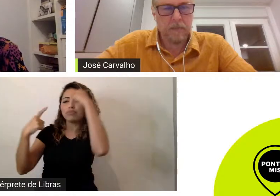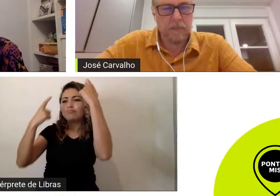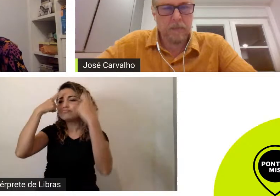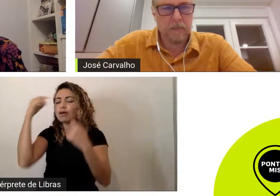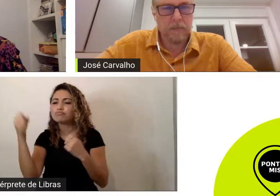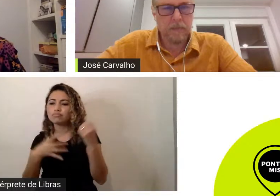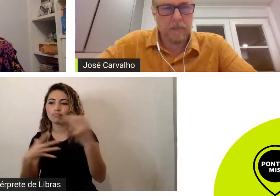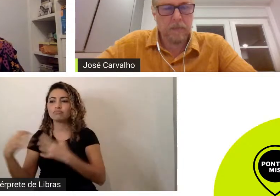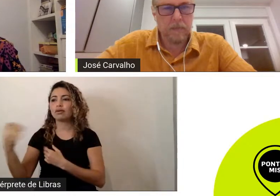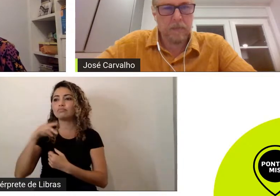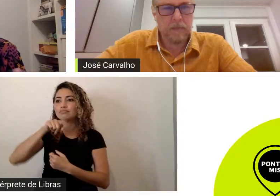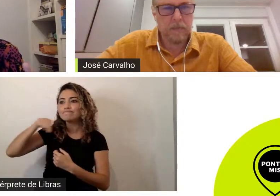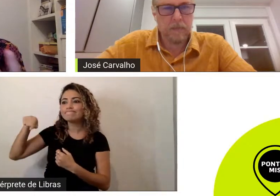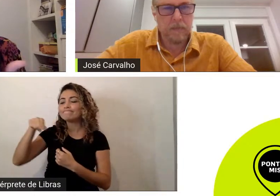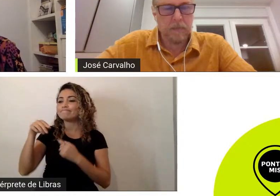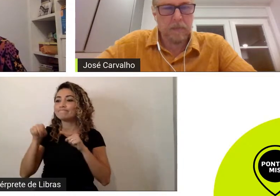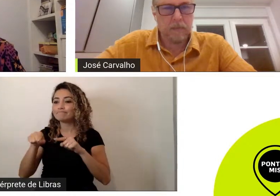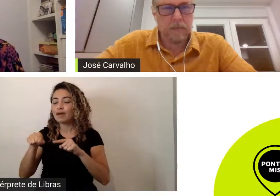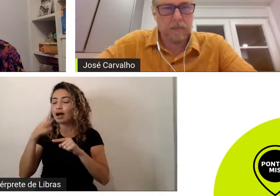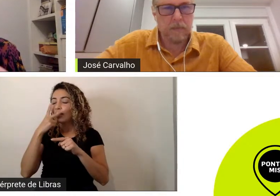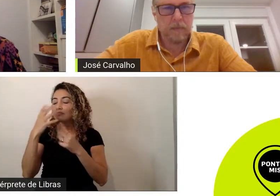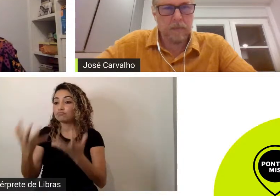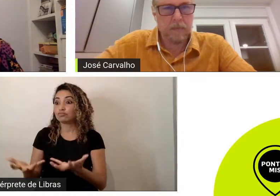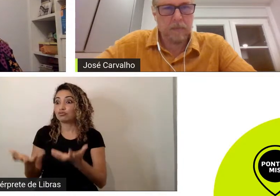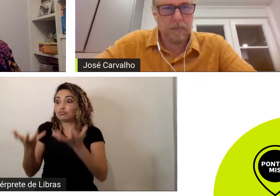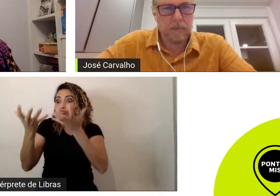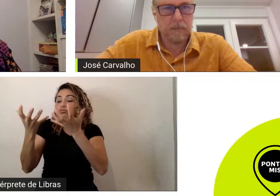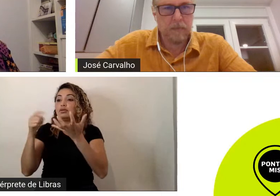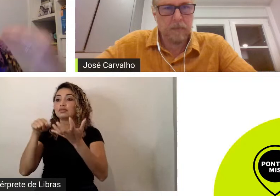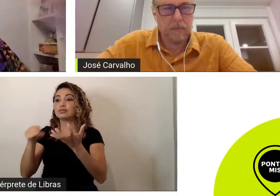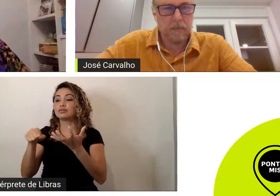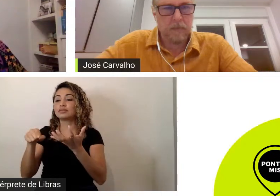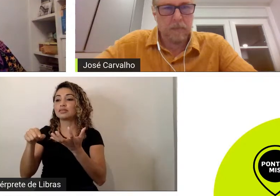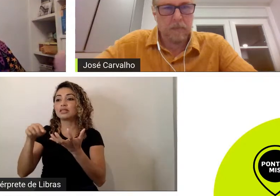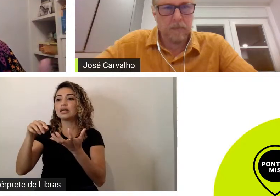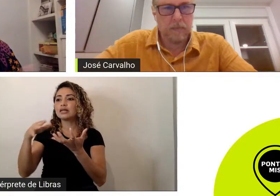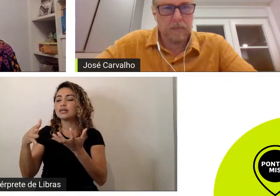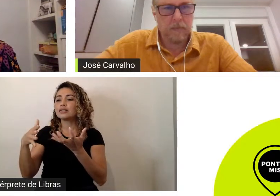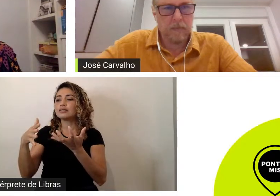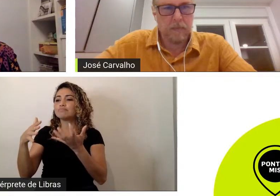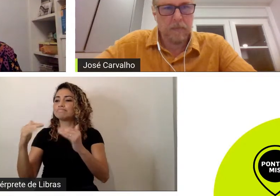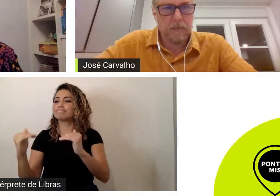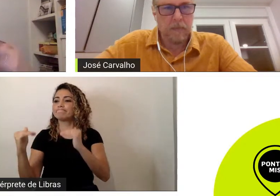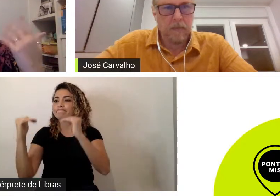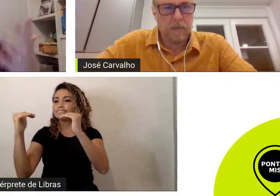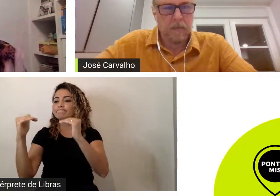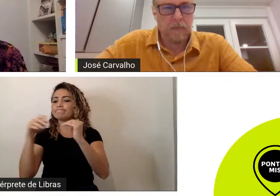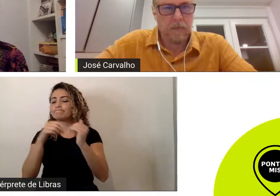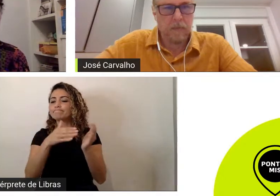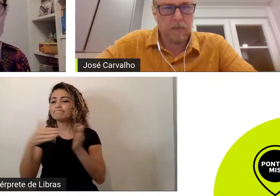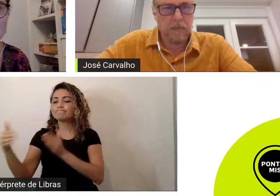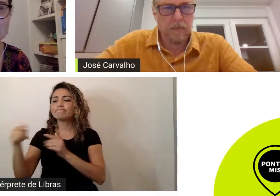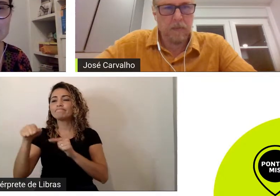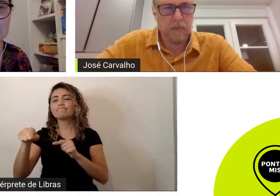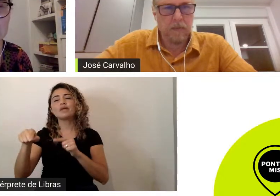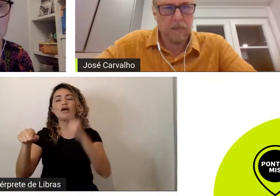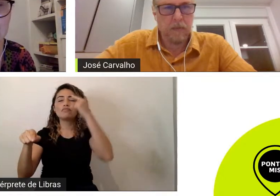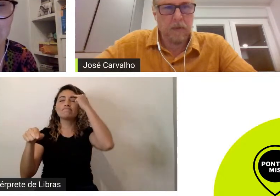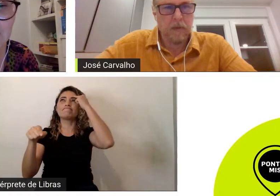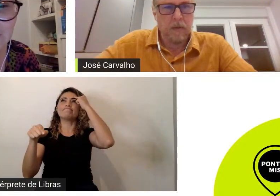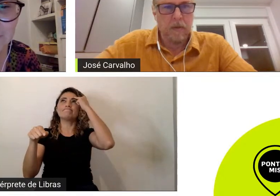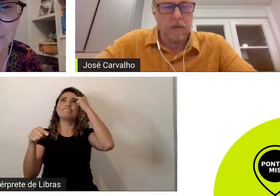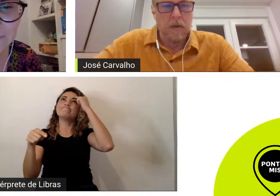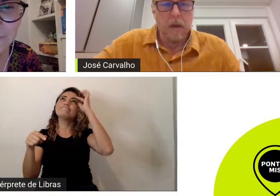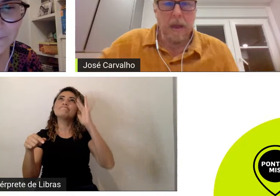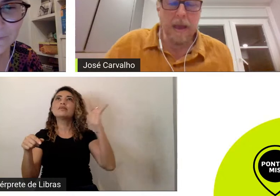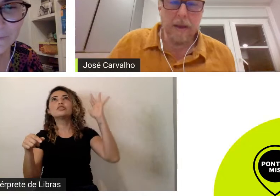coisas que fazem a diferença pra puxar a narrativa pra trazer a narrativa pra um outro nível é mais um pensamento do que uma pergunta assim